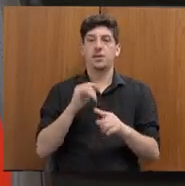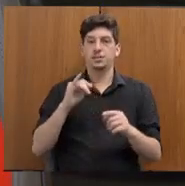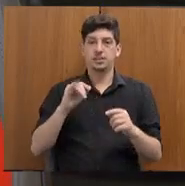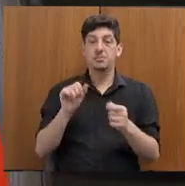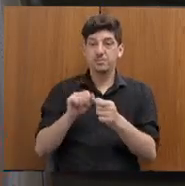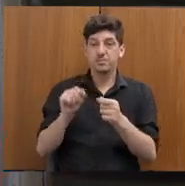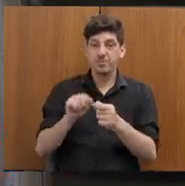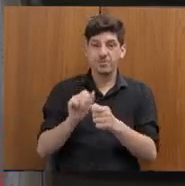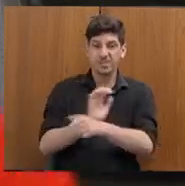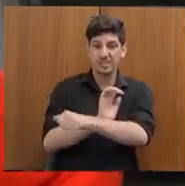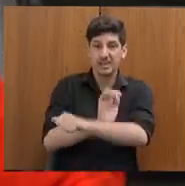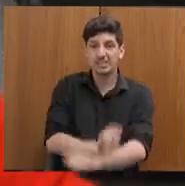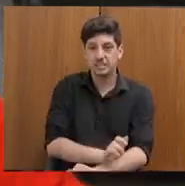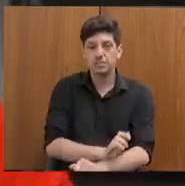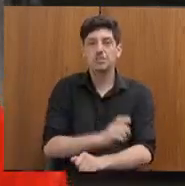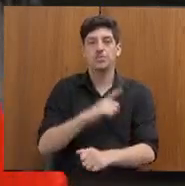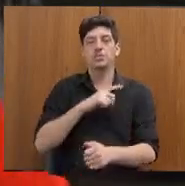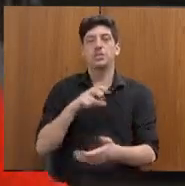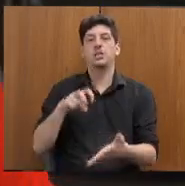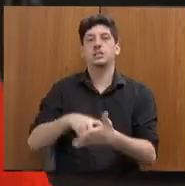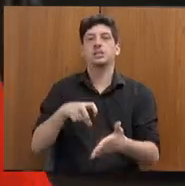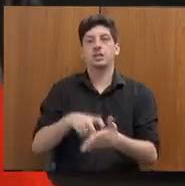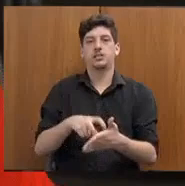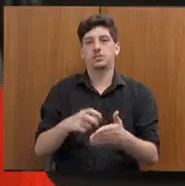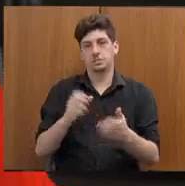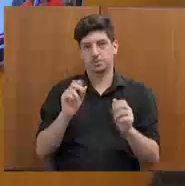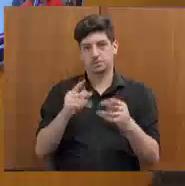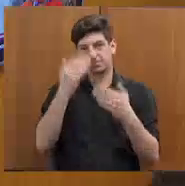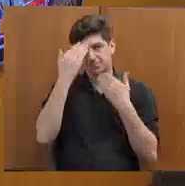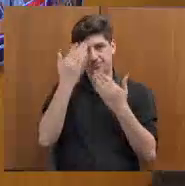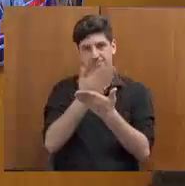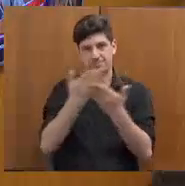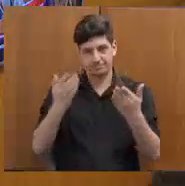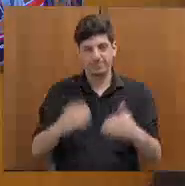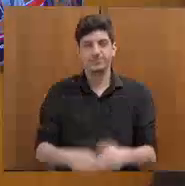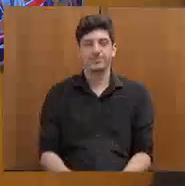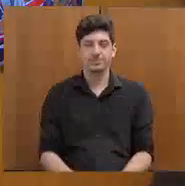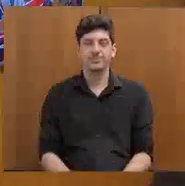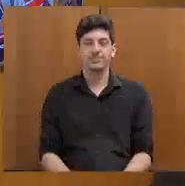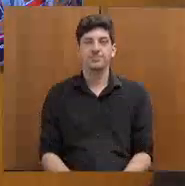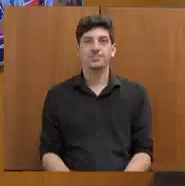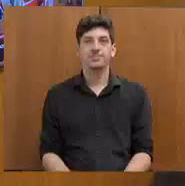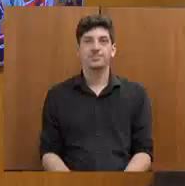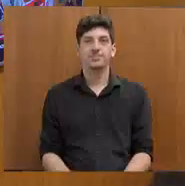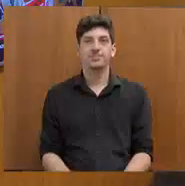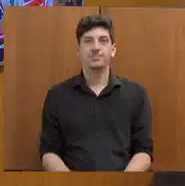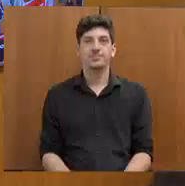aconteça mais por aqui. É isso. Muito obrigada. Obrigada, presidente.